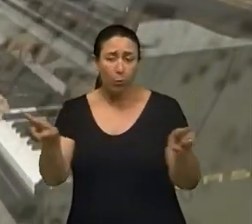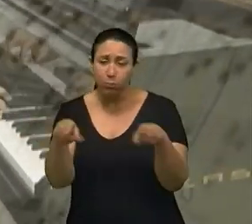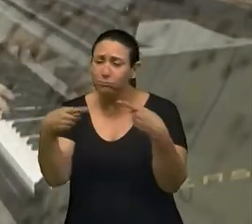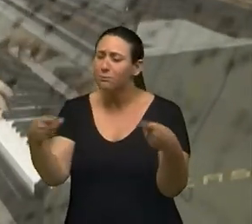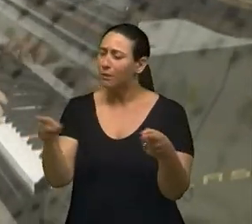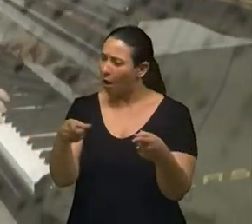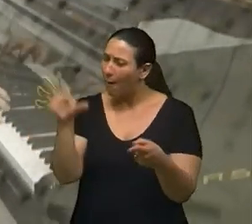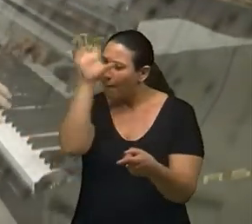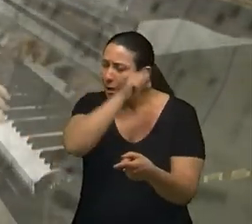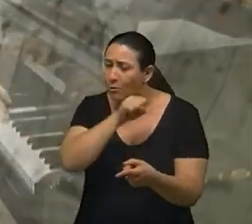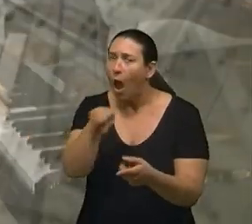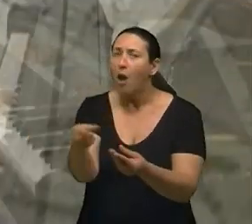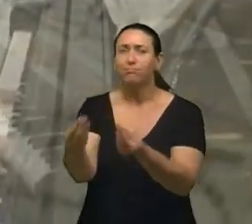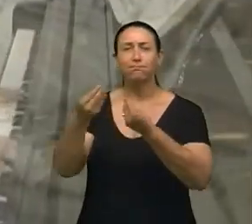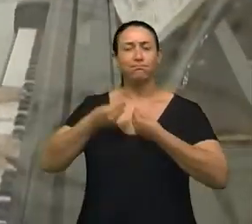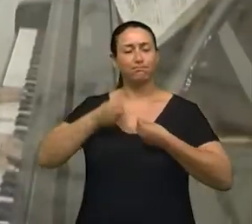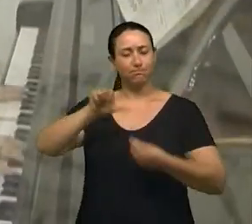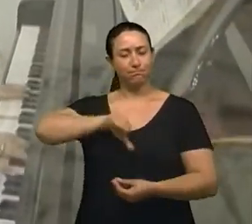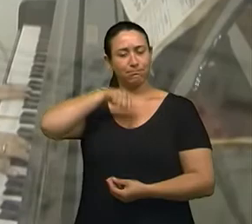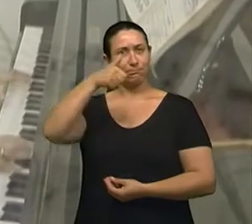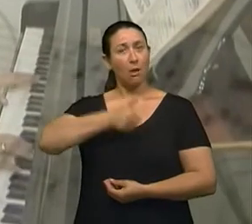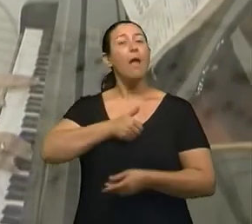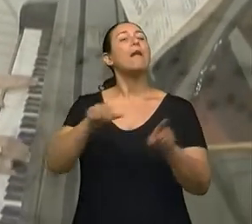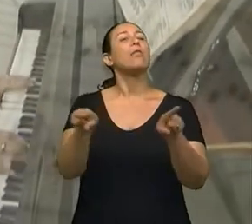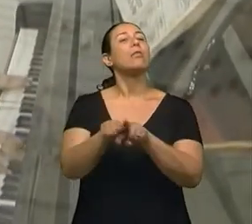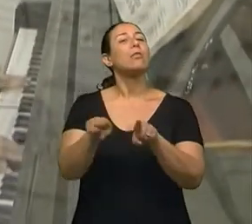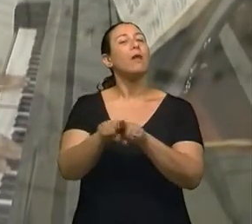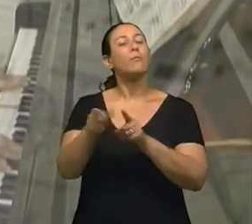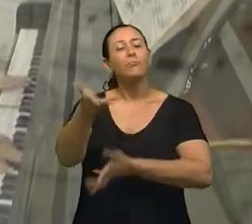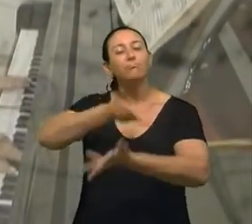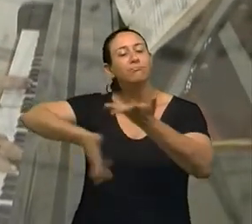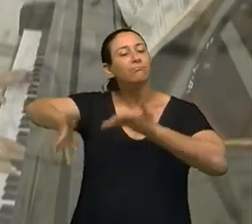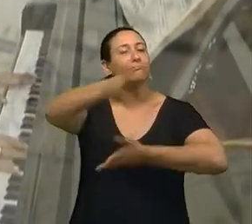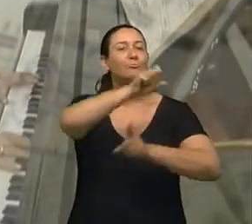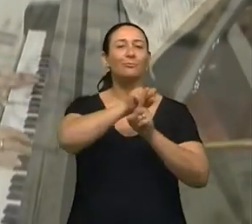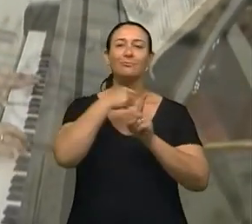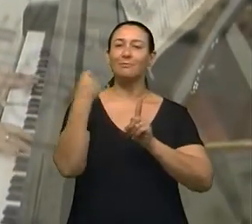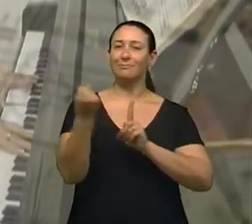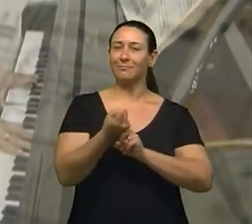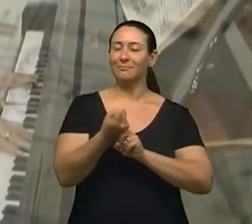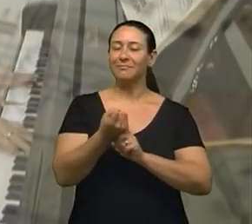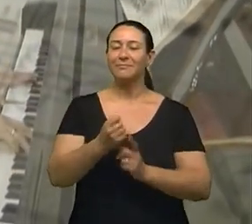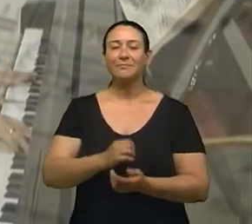melhora a autoestima e promove a socialização na terceira idade.